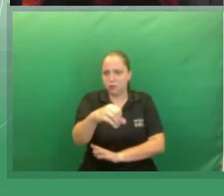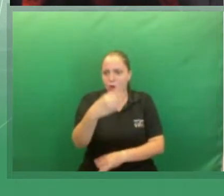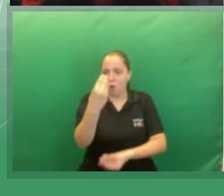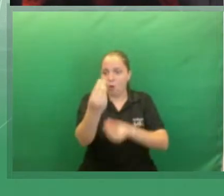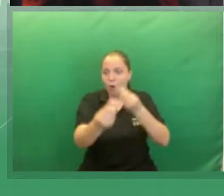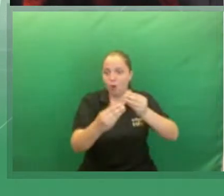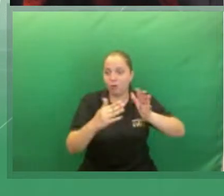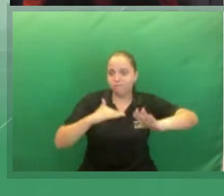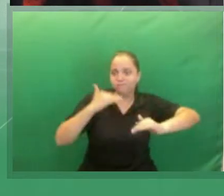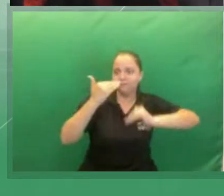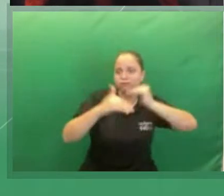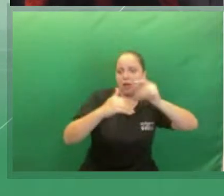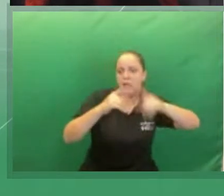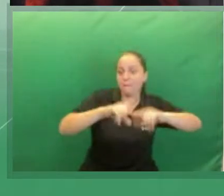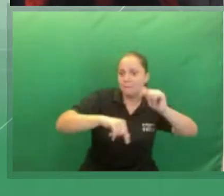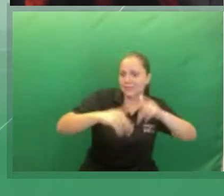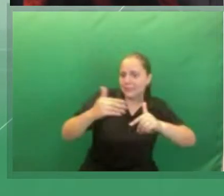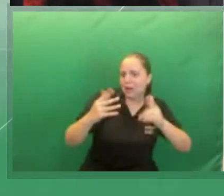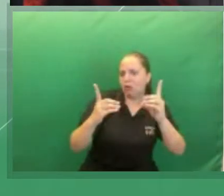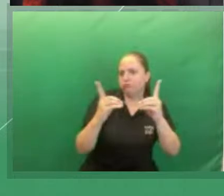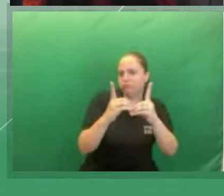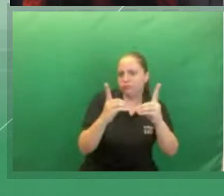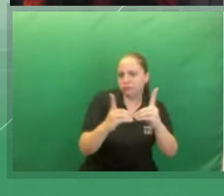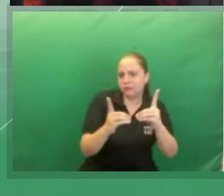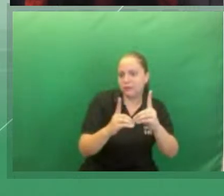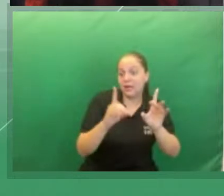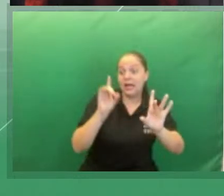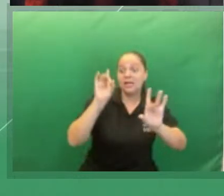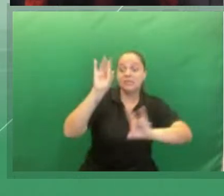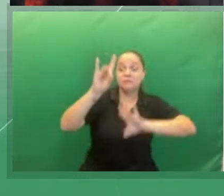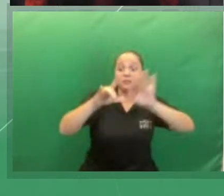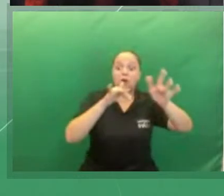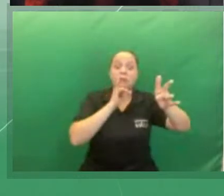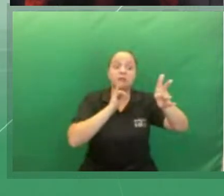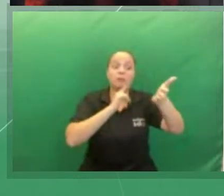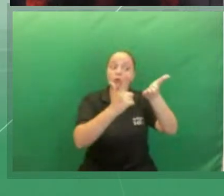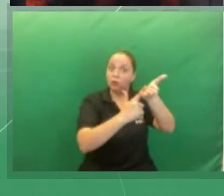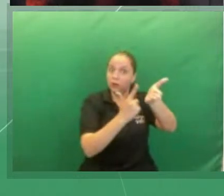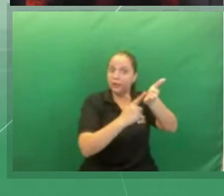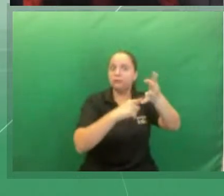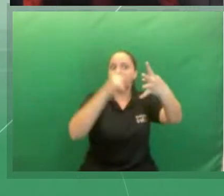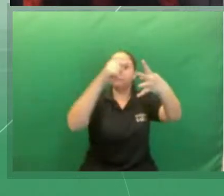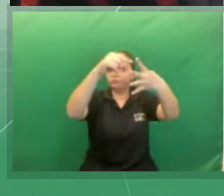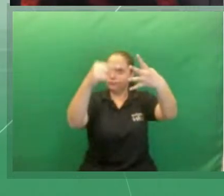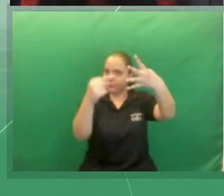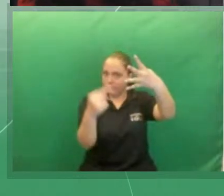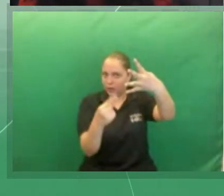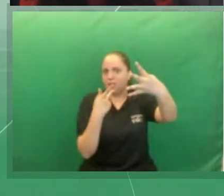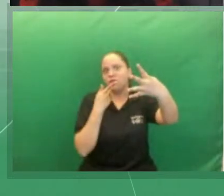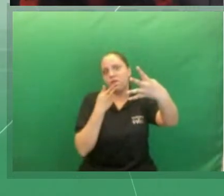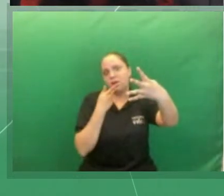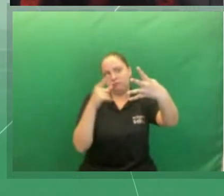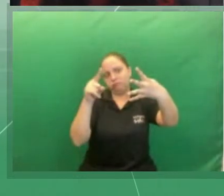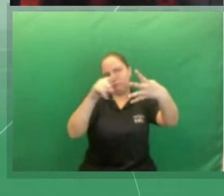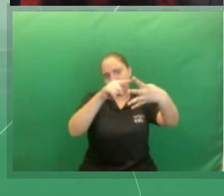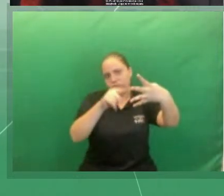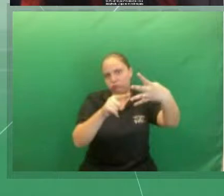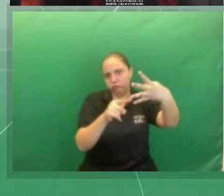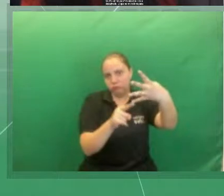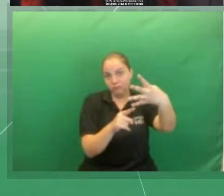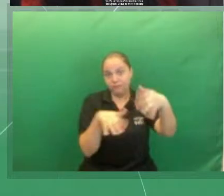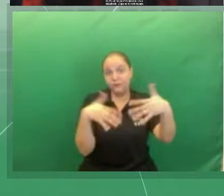desenvolvidas no material didático especial nos livros citados. Por fim, eu vos